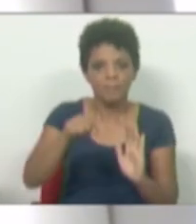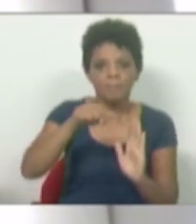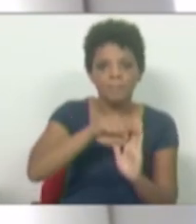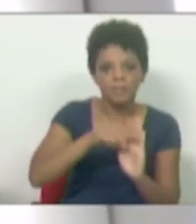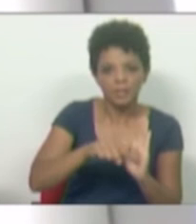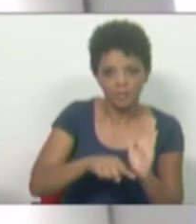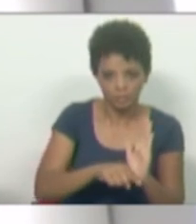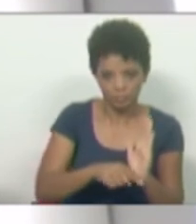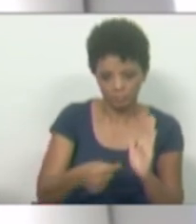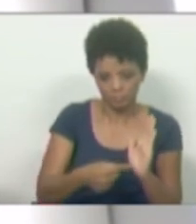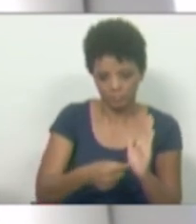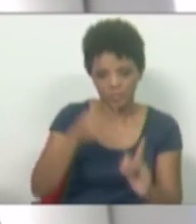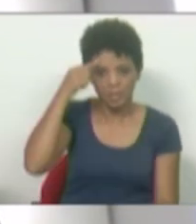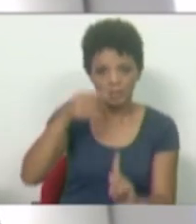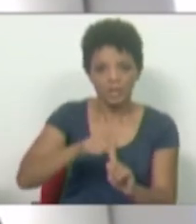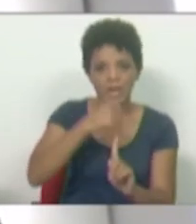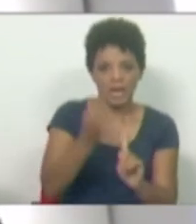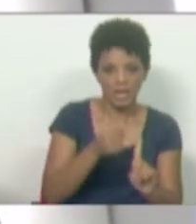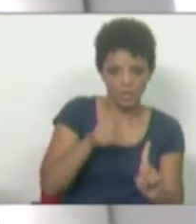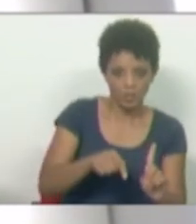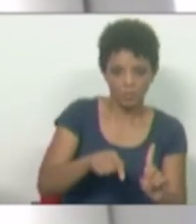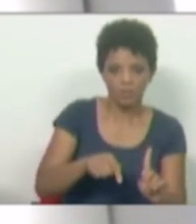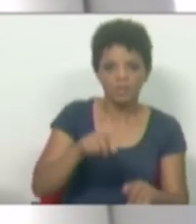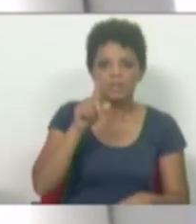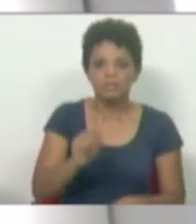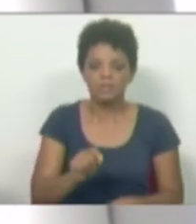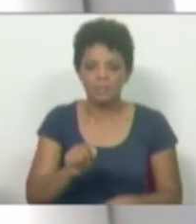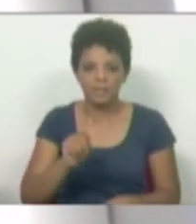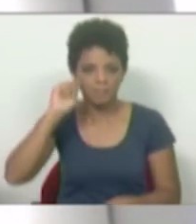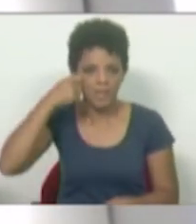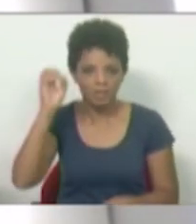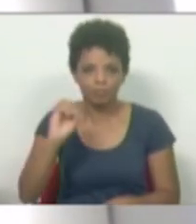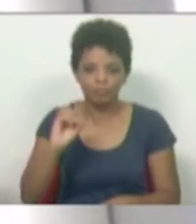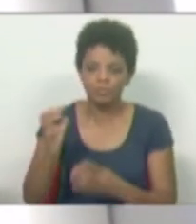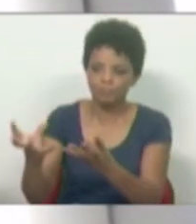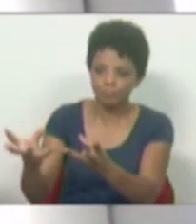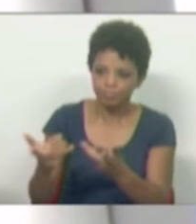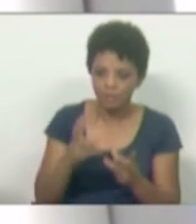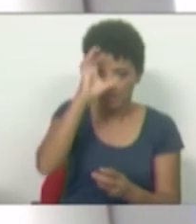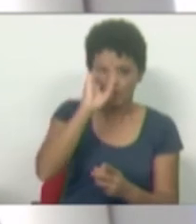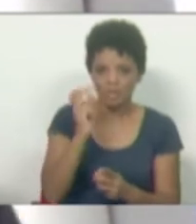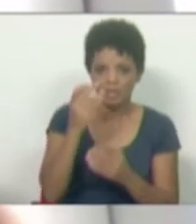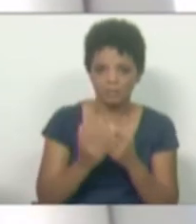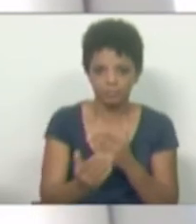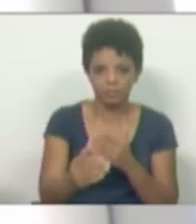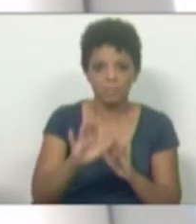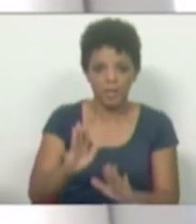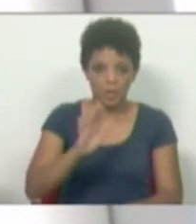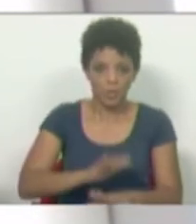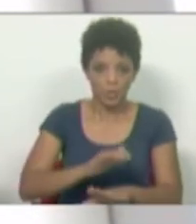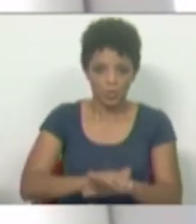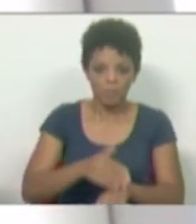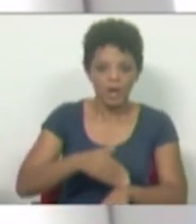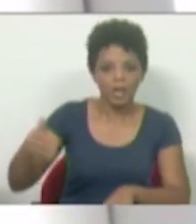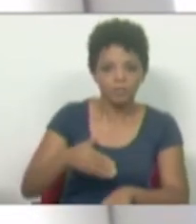que sejam para este ano e que não deixem lastro excessivo sobre as contas do Estado para os anos subsequentes. Mas, precisamente porque esta é uma